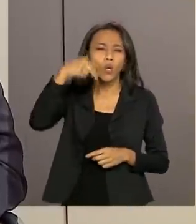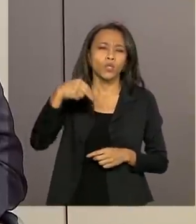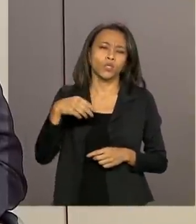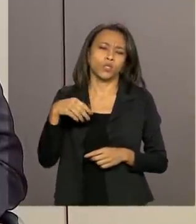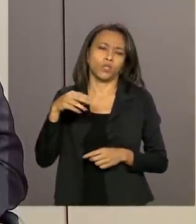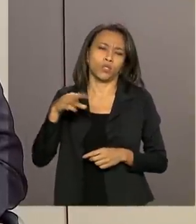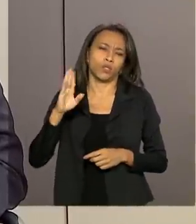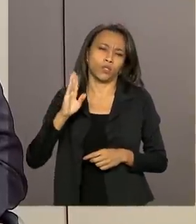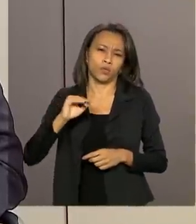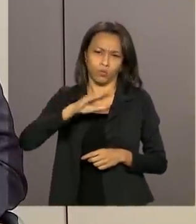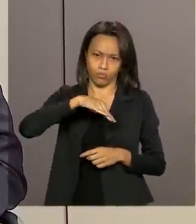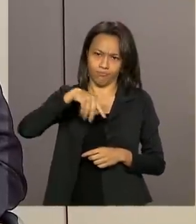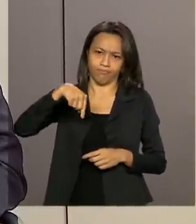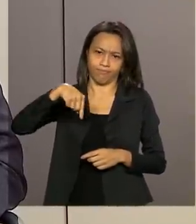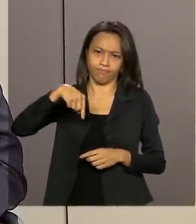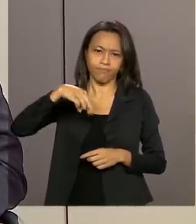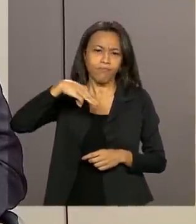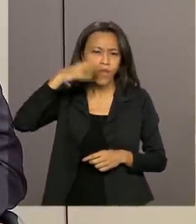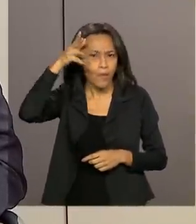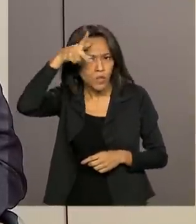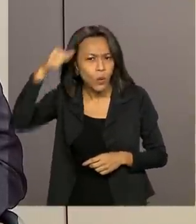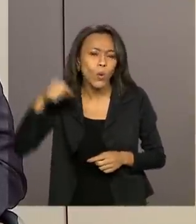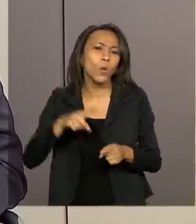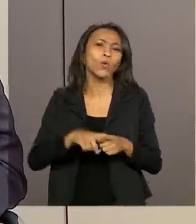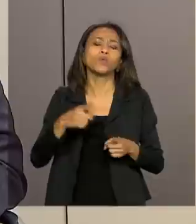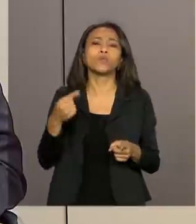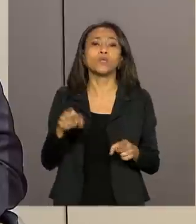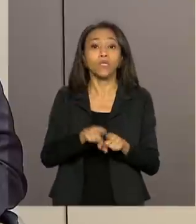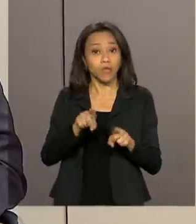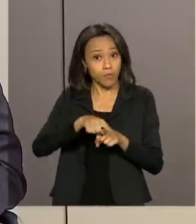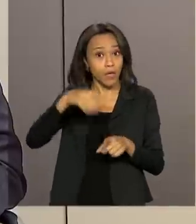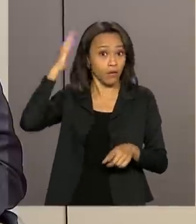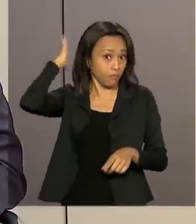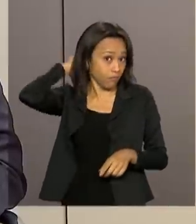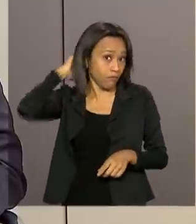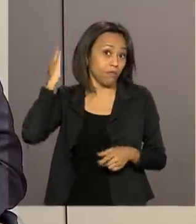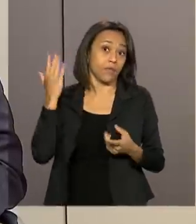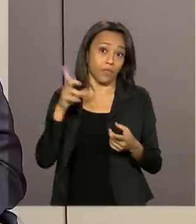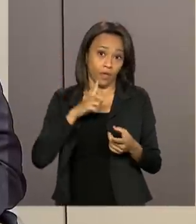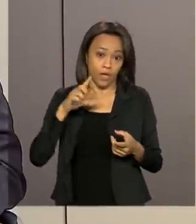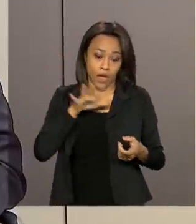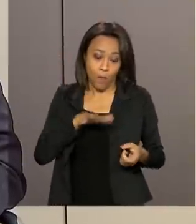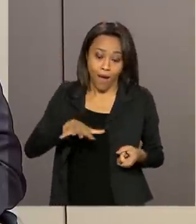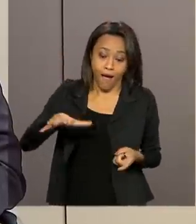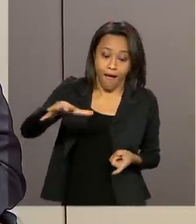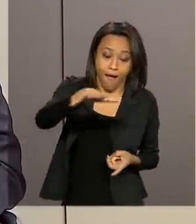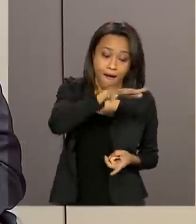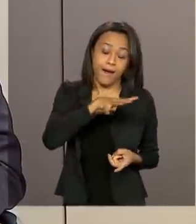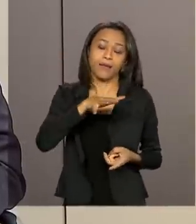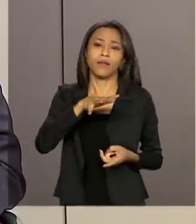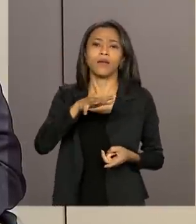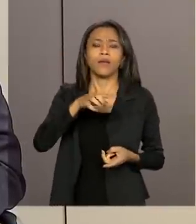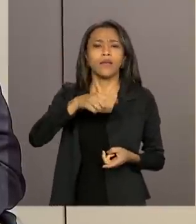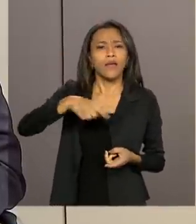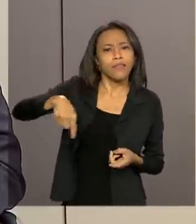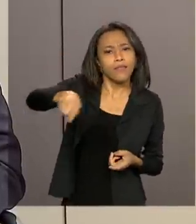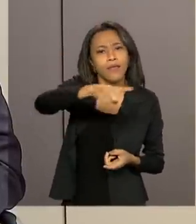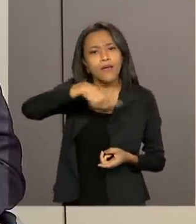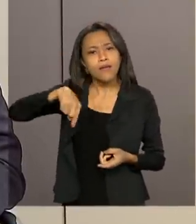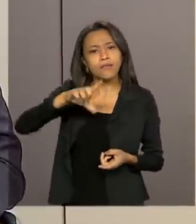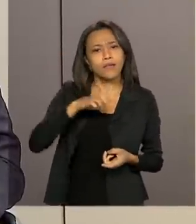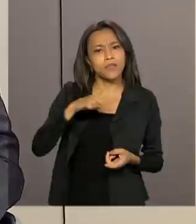o sul, sudeste e leste do Pará. Então, essa área ali é onde houve o encontro